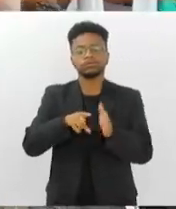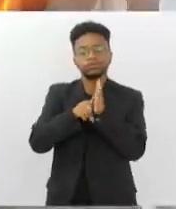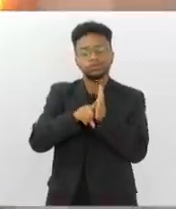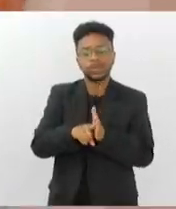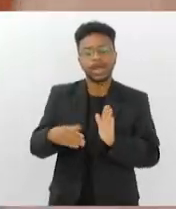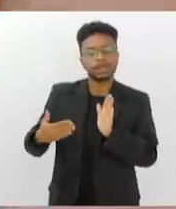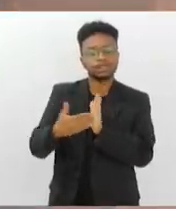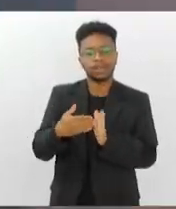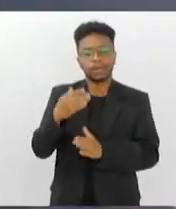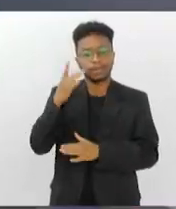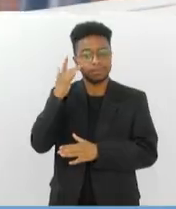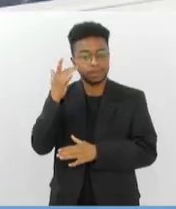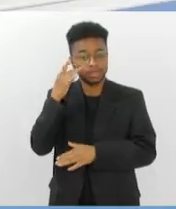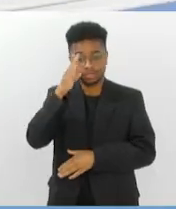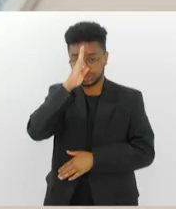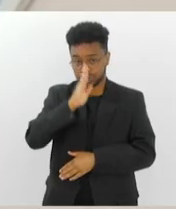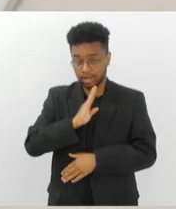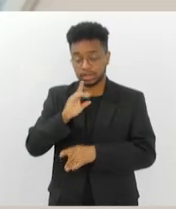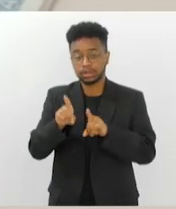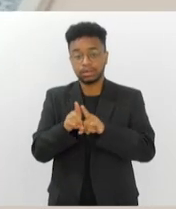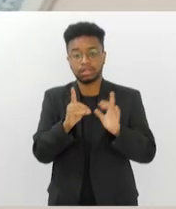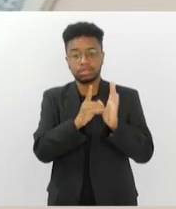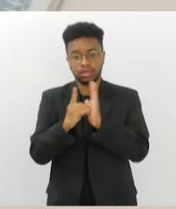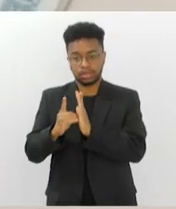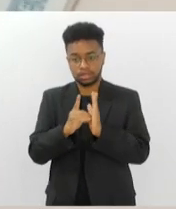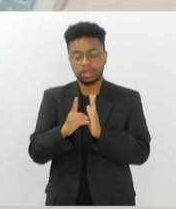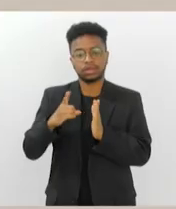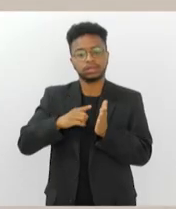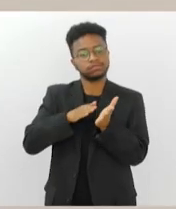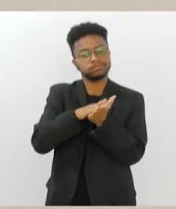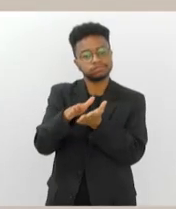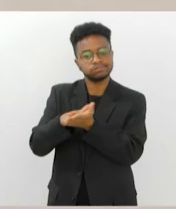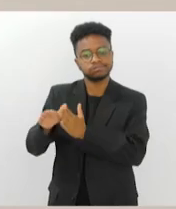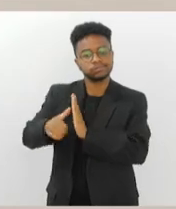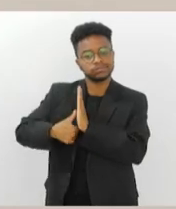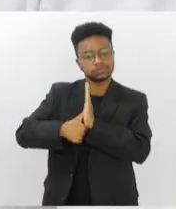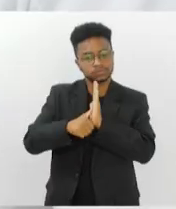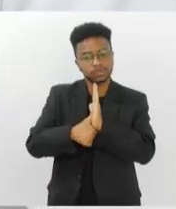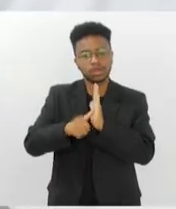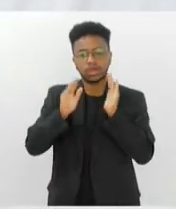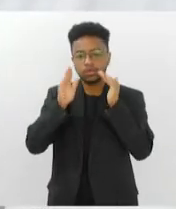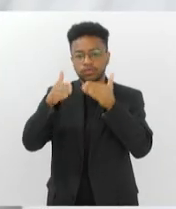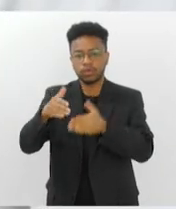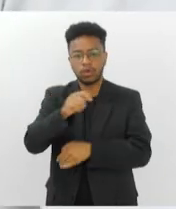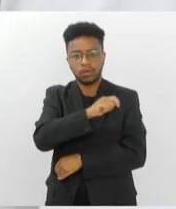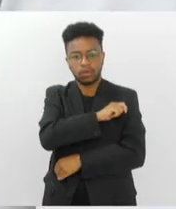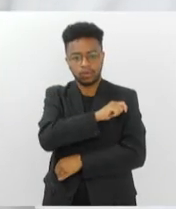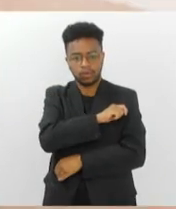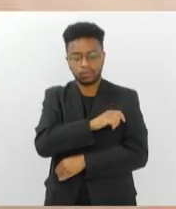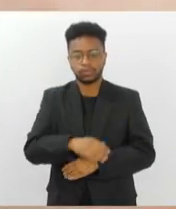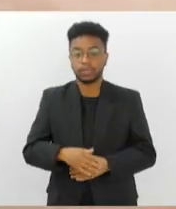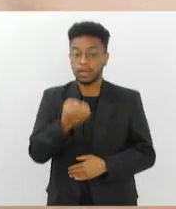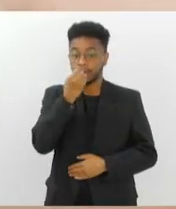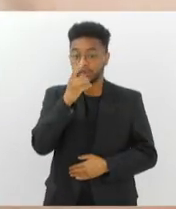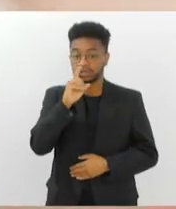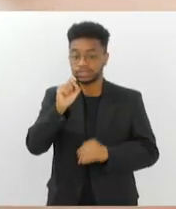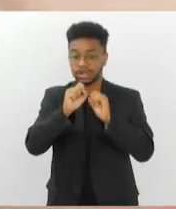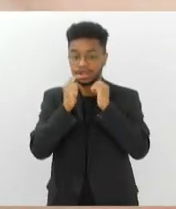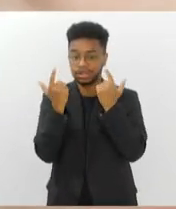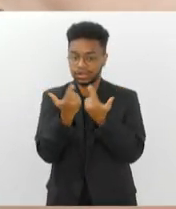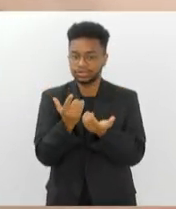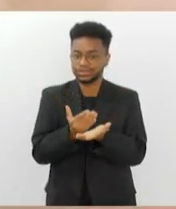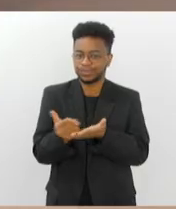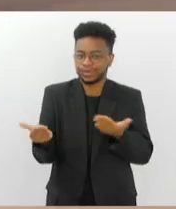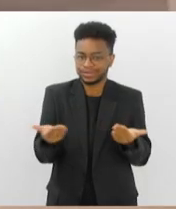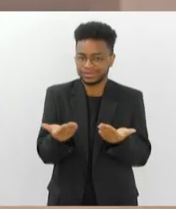amanhã. Detran faz mutirão de carteiras de identidade para estudantes. O Bom Dia Alerj começa